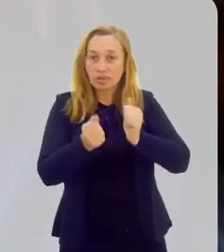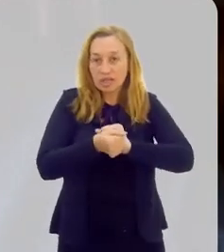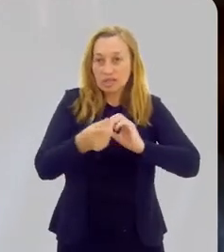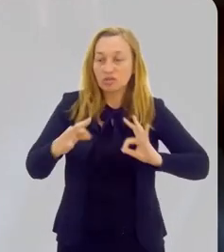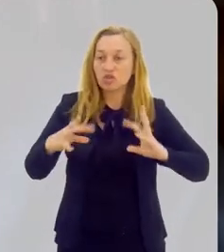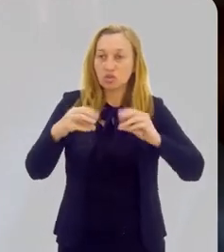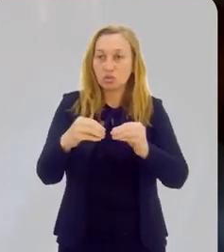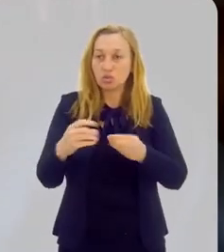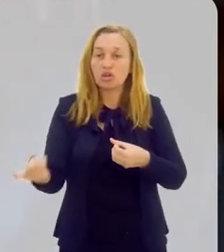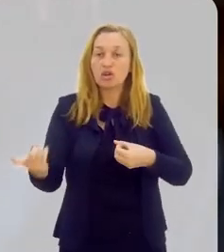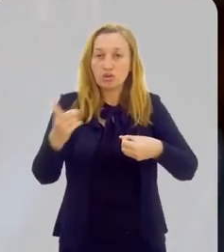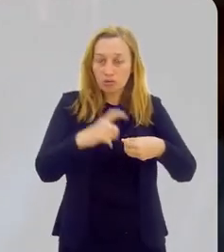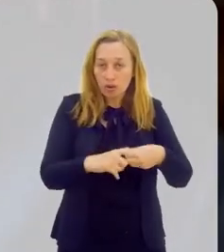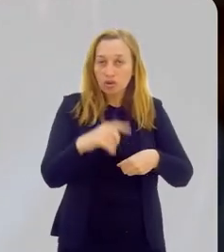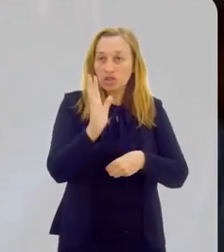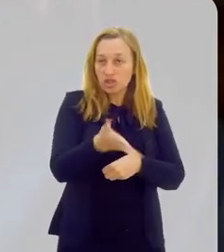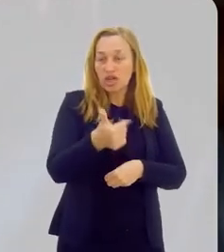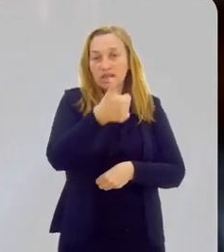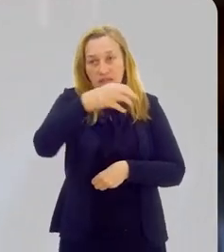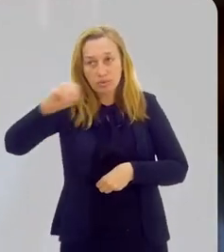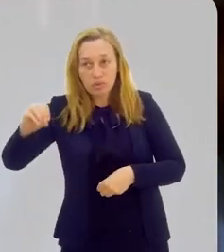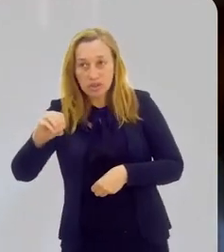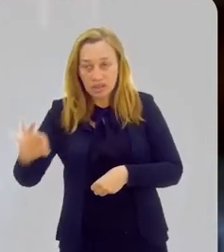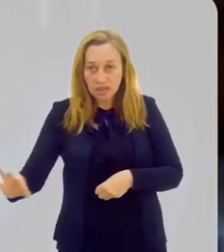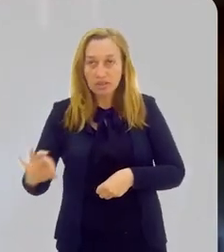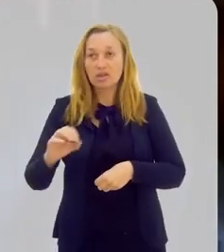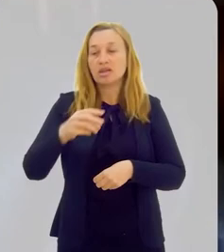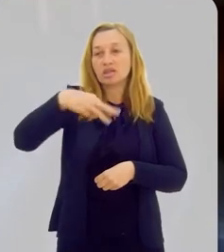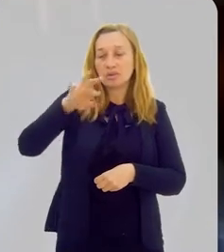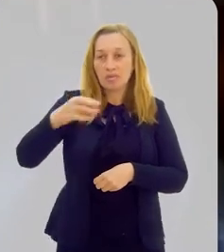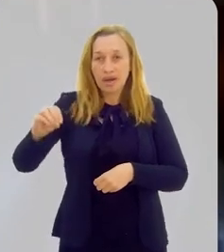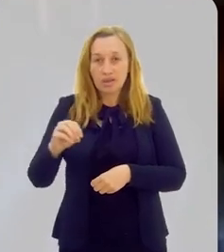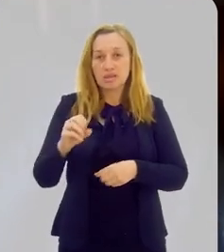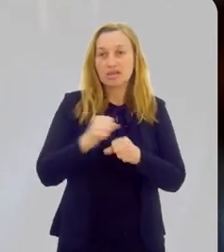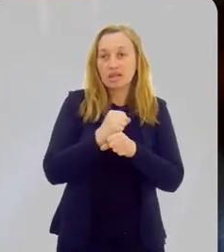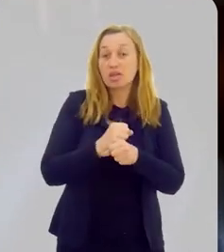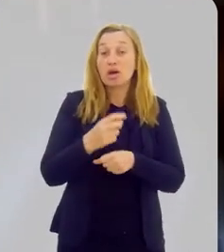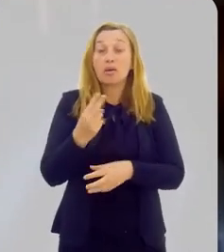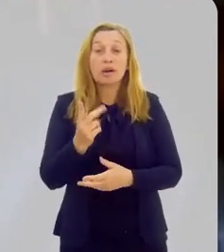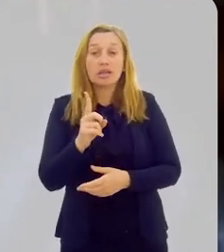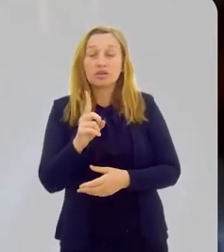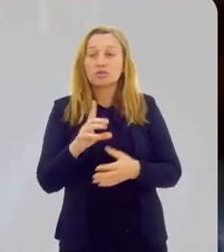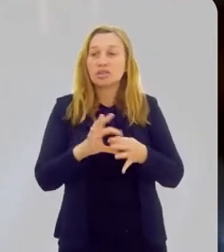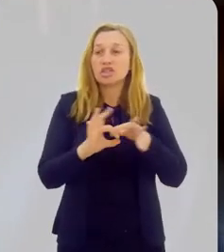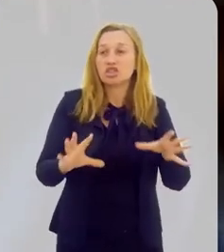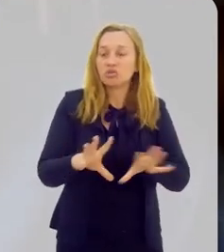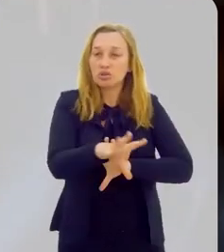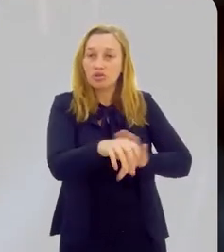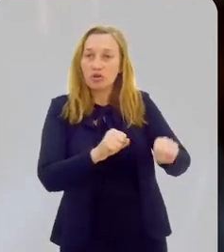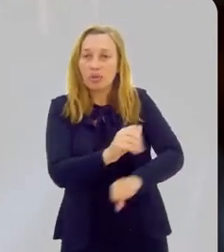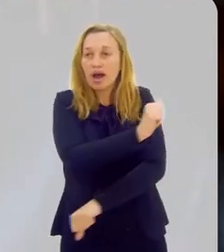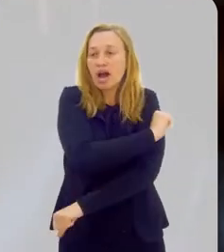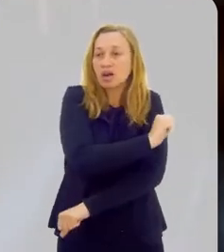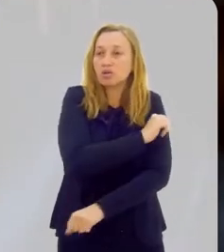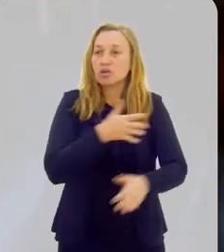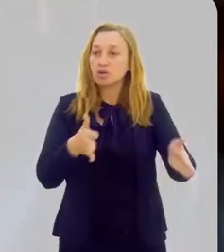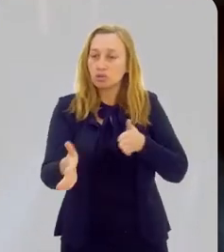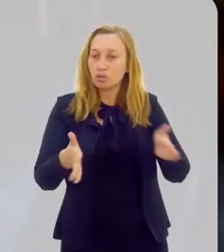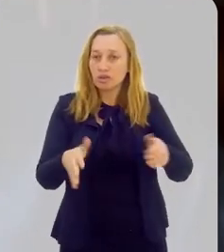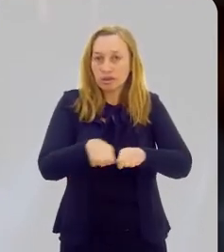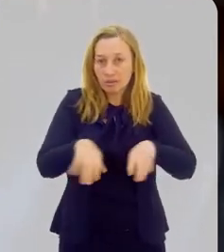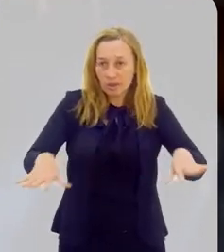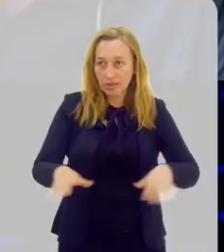agora com a retomada da presencialidade. Retornamos já 100% a partir de março desse ano, mas não deixamos de formar alunos